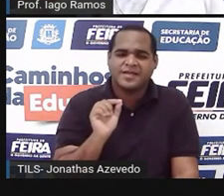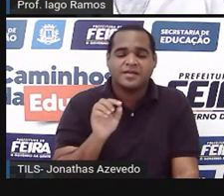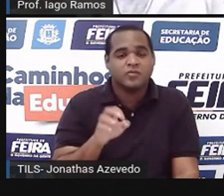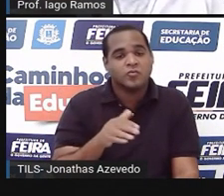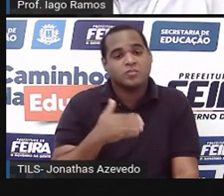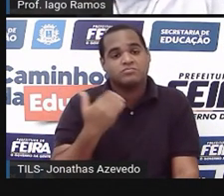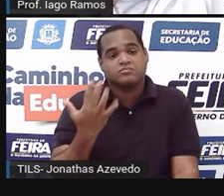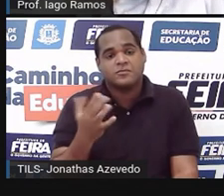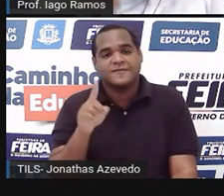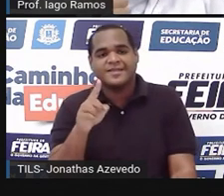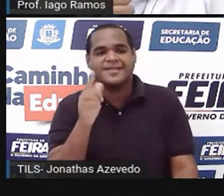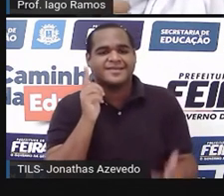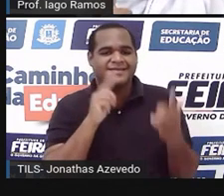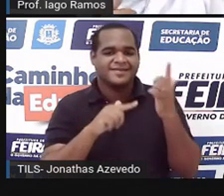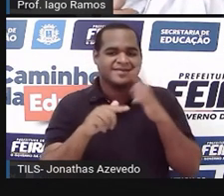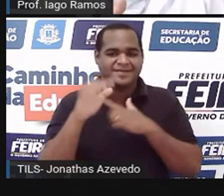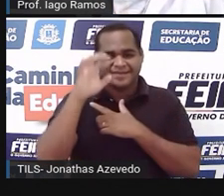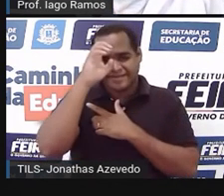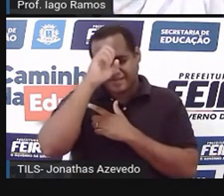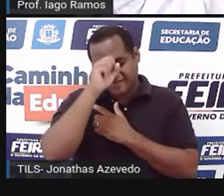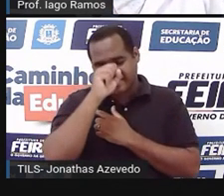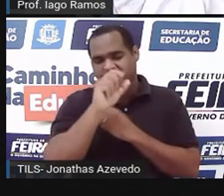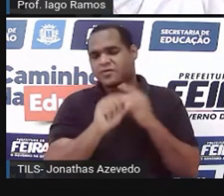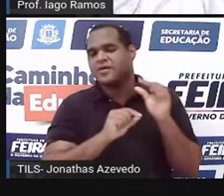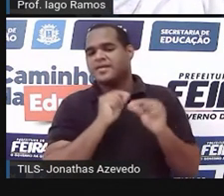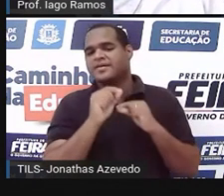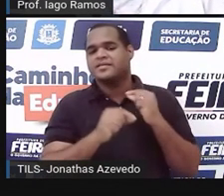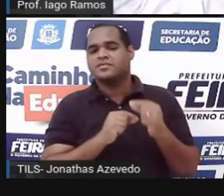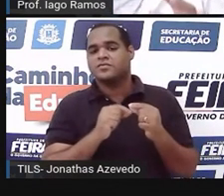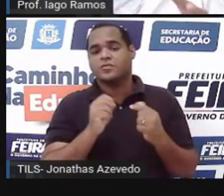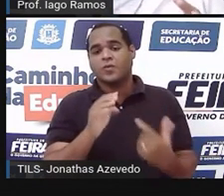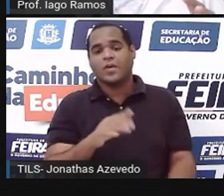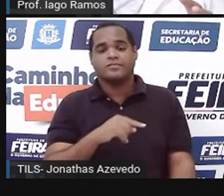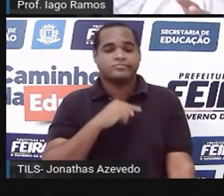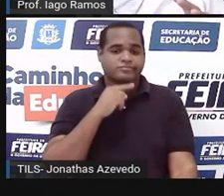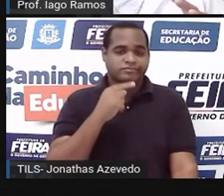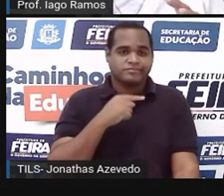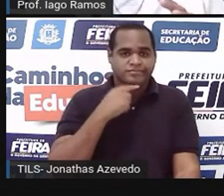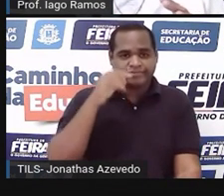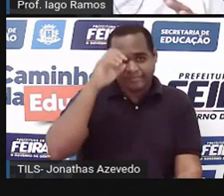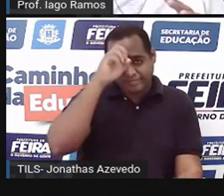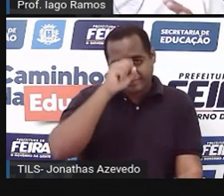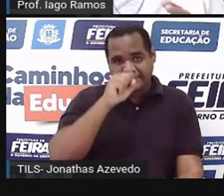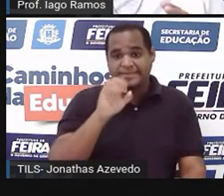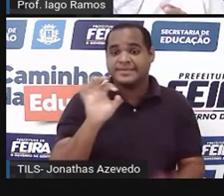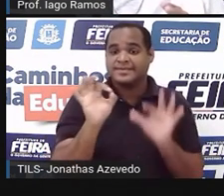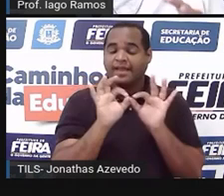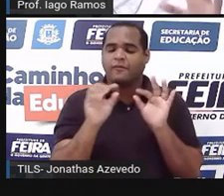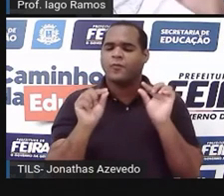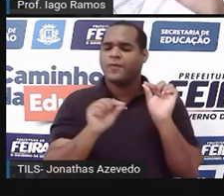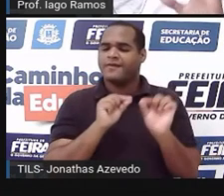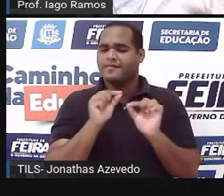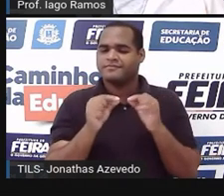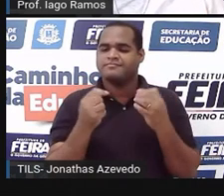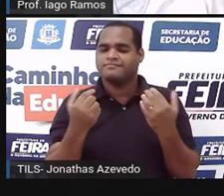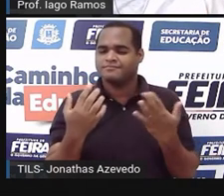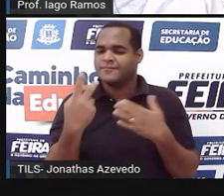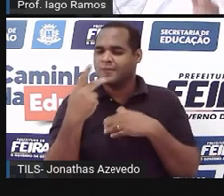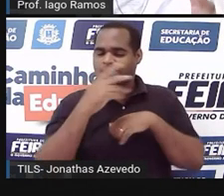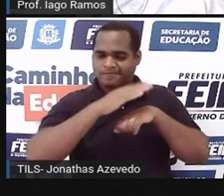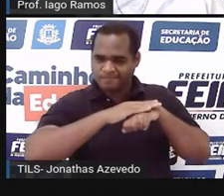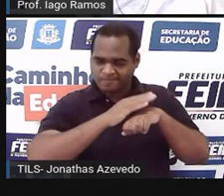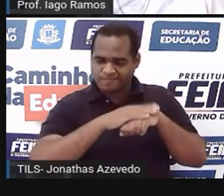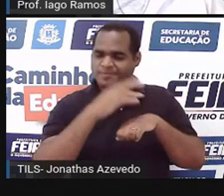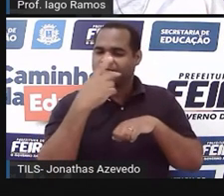conseguiu aprender de fato onde é que você não conseguiu aprender direitinho tá bom? faz isso